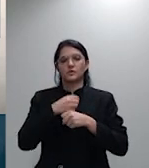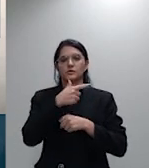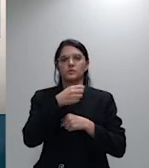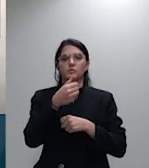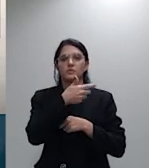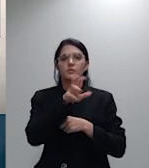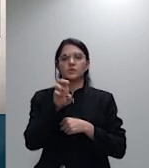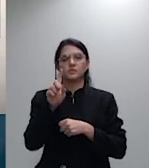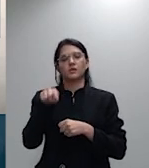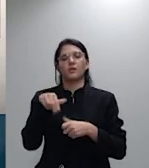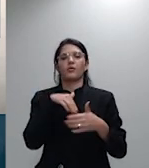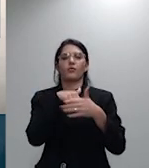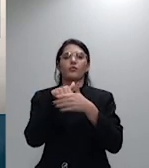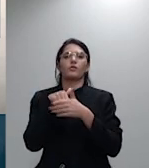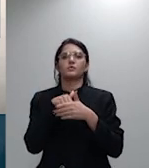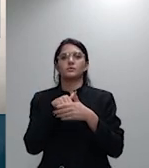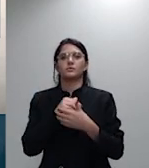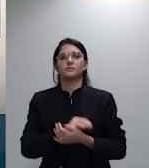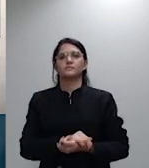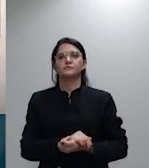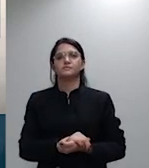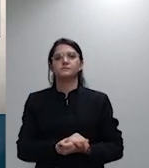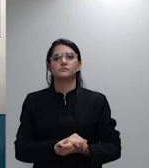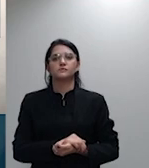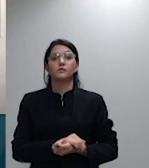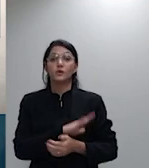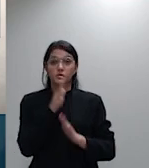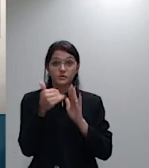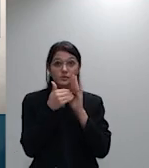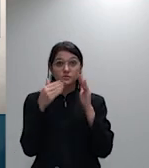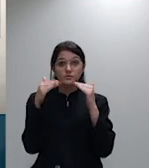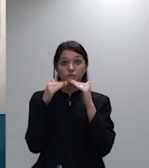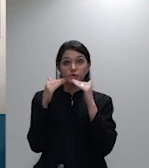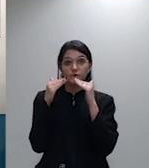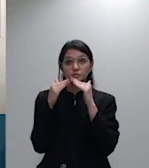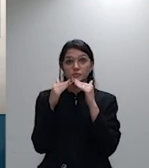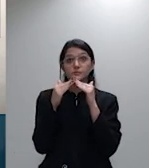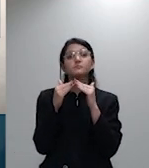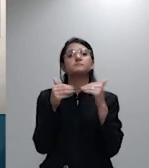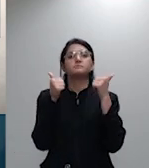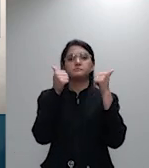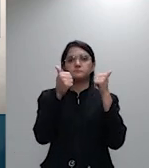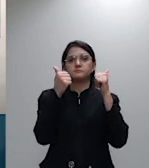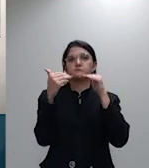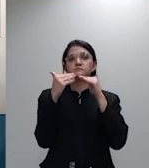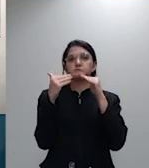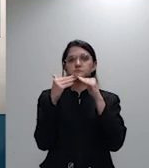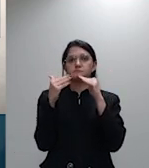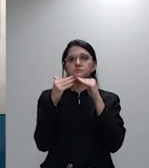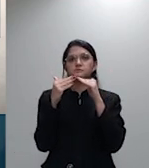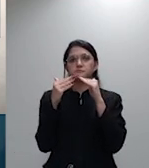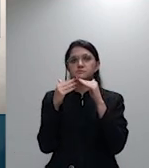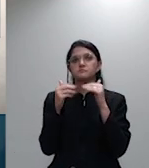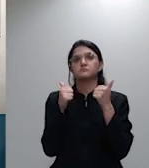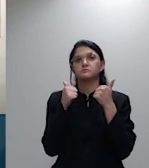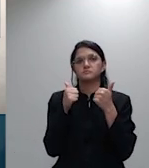todos de acordo meu voto destacando mesmo o mesmo